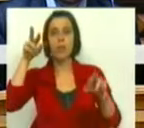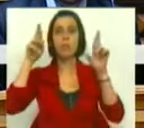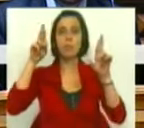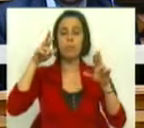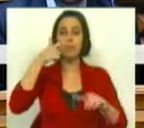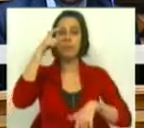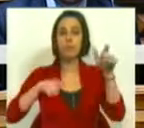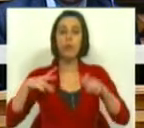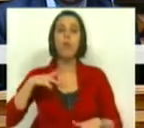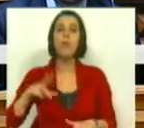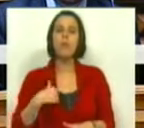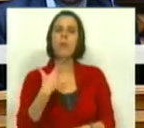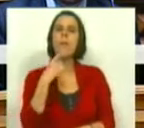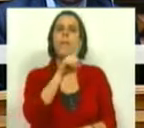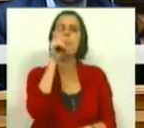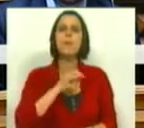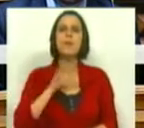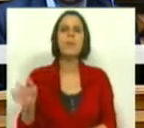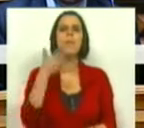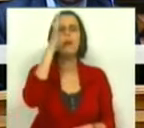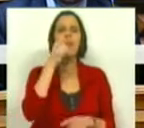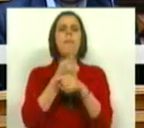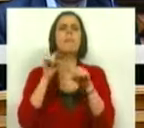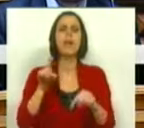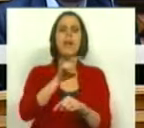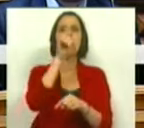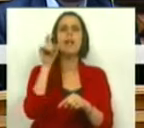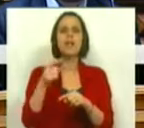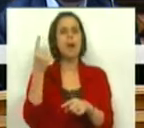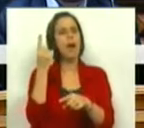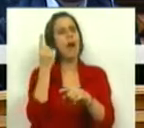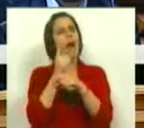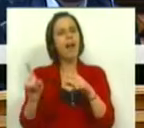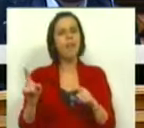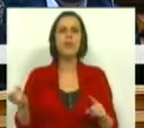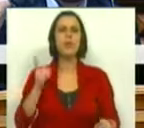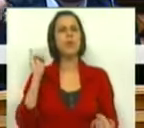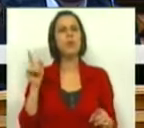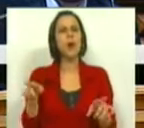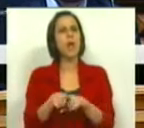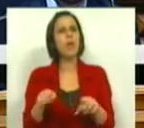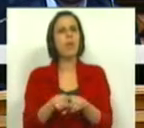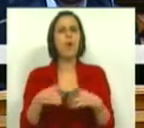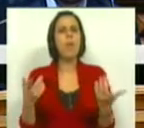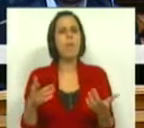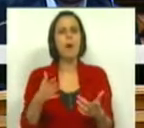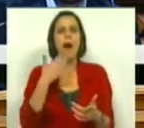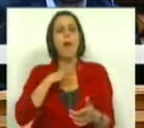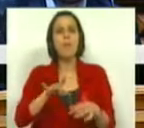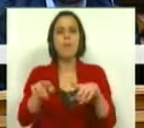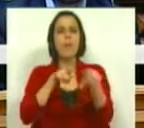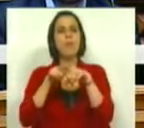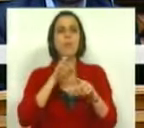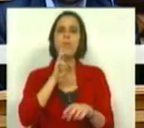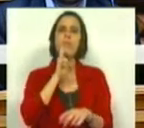expectativas dos portugueses, que lhe pergunto, Sr. Primeiro-Ministro, para que esta questão deixe de uma vez por todas de ser utilizada como arma de arremesso